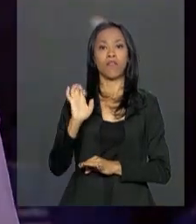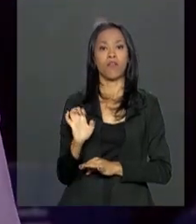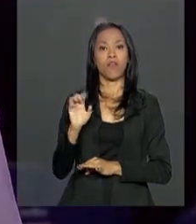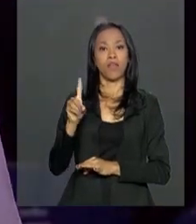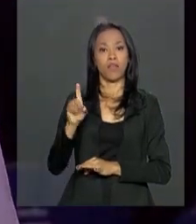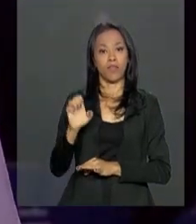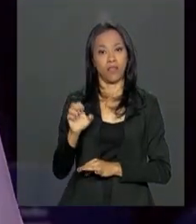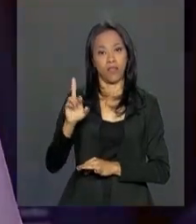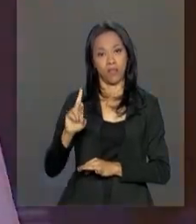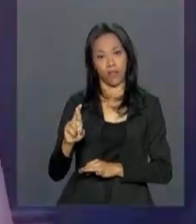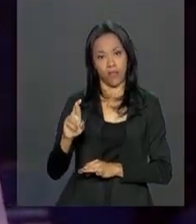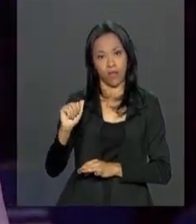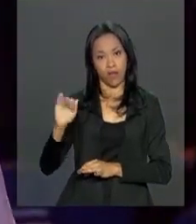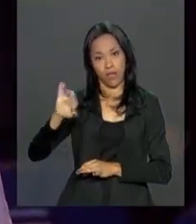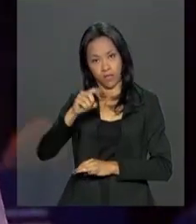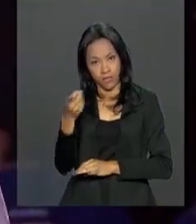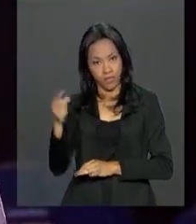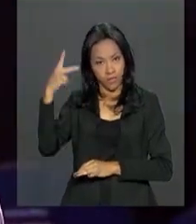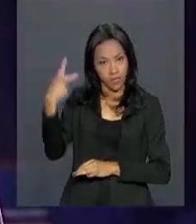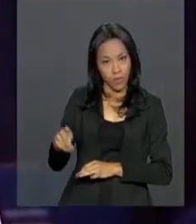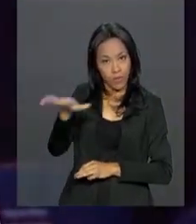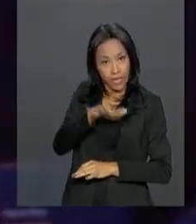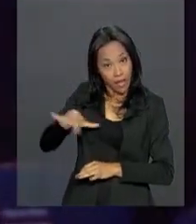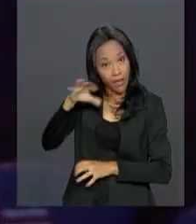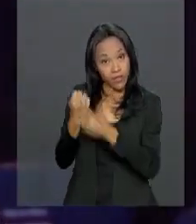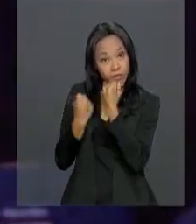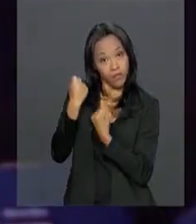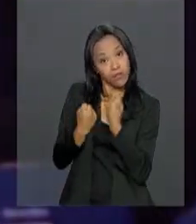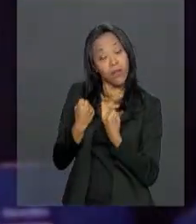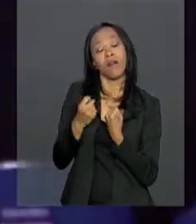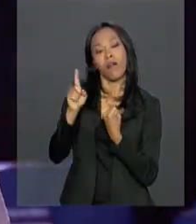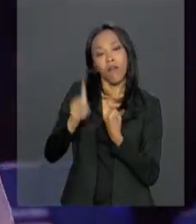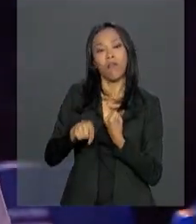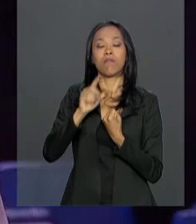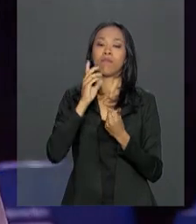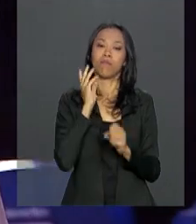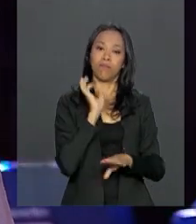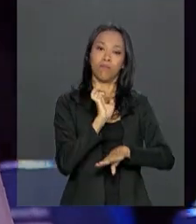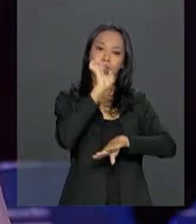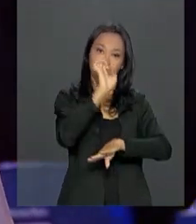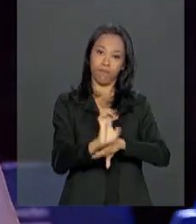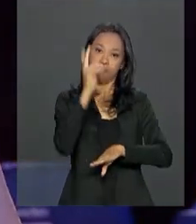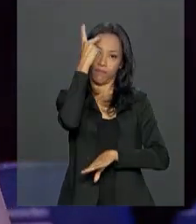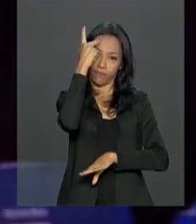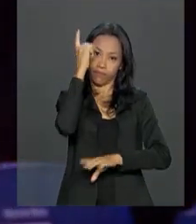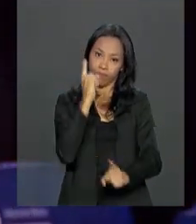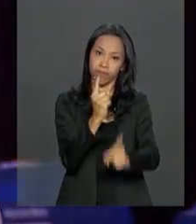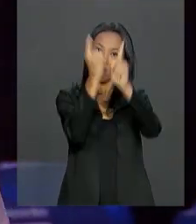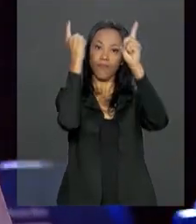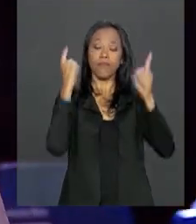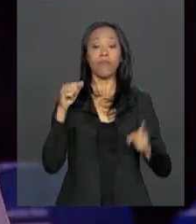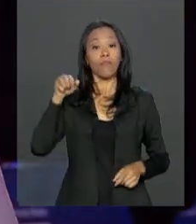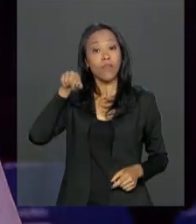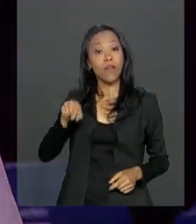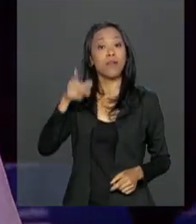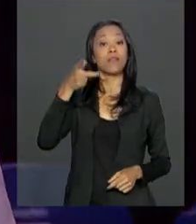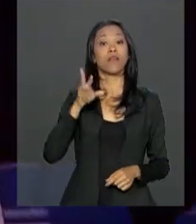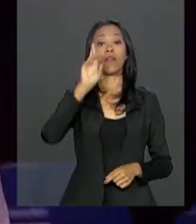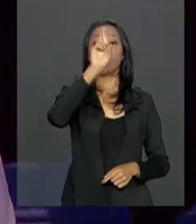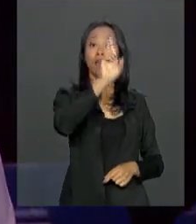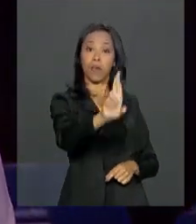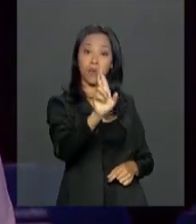Distribuição de Veículos Automotivos e acontece aqui em São Paulo. Essa federação, ela representa